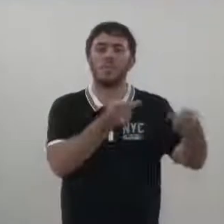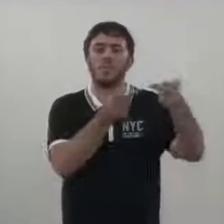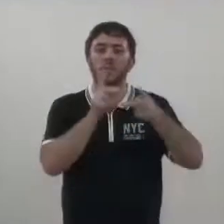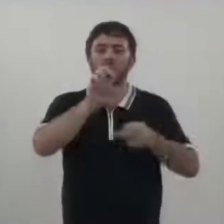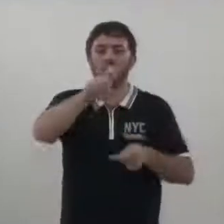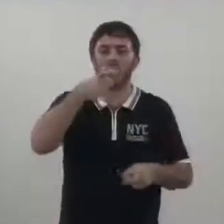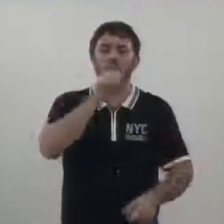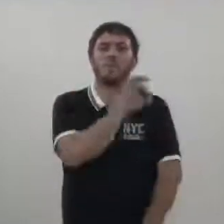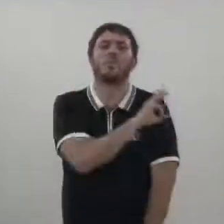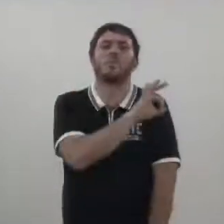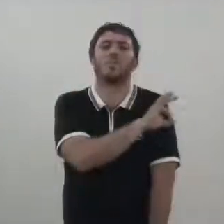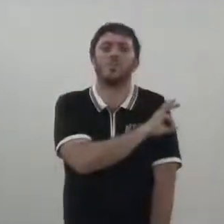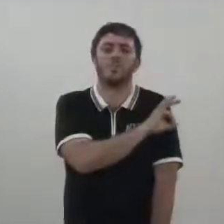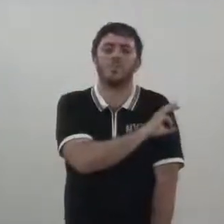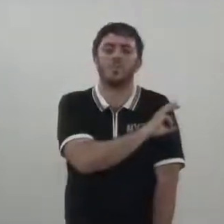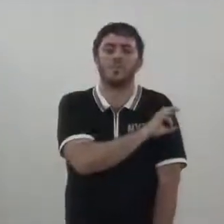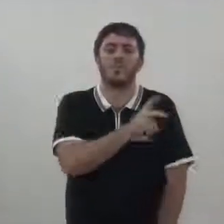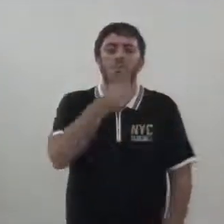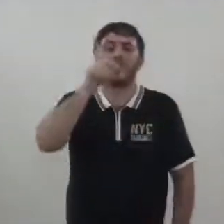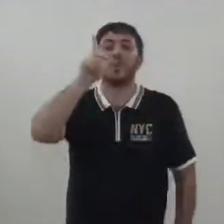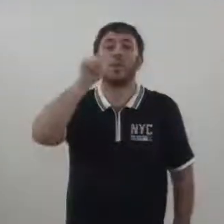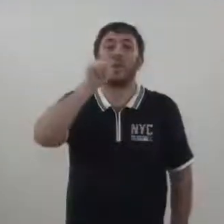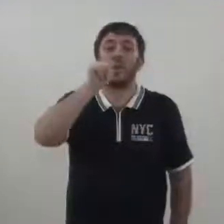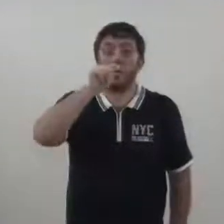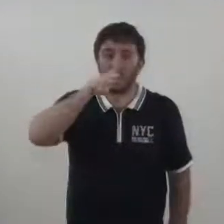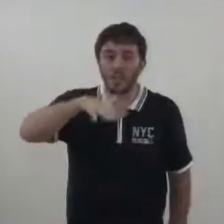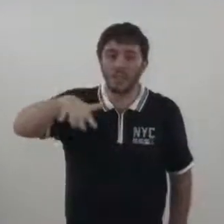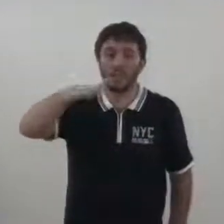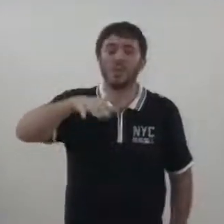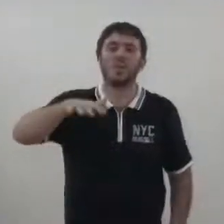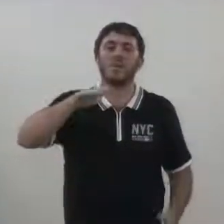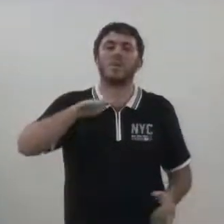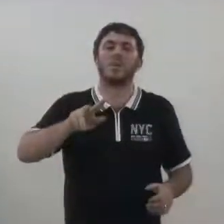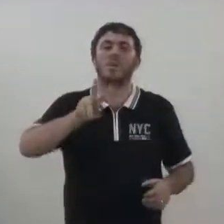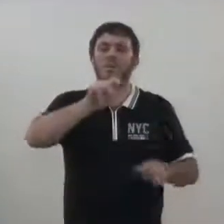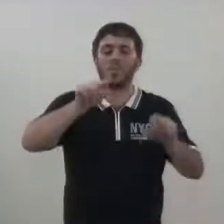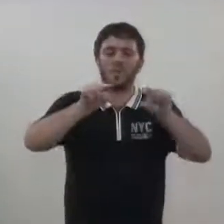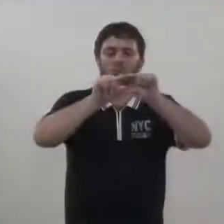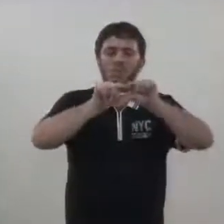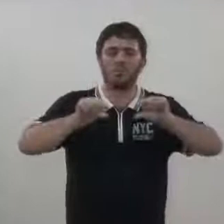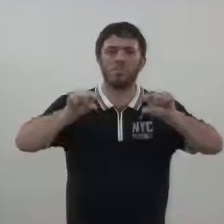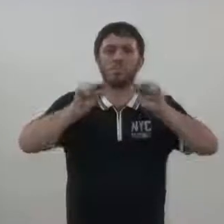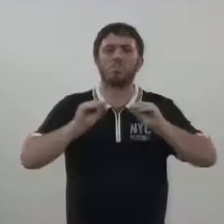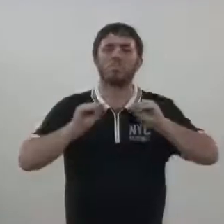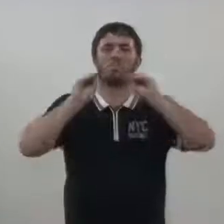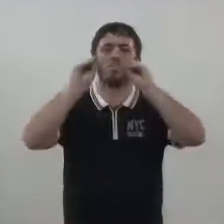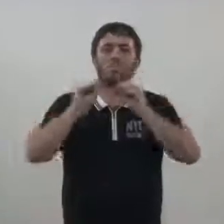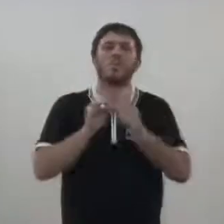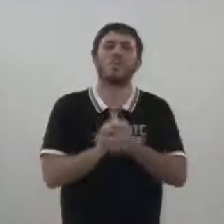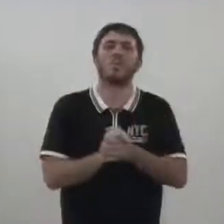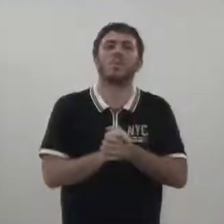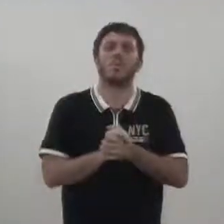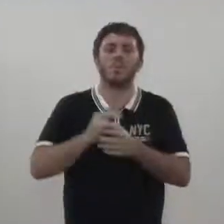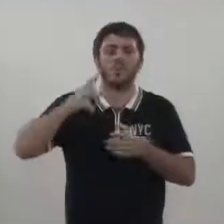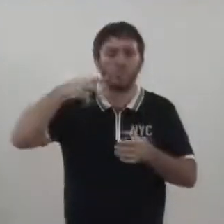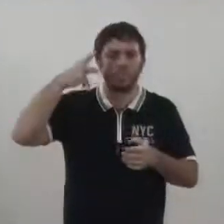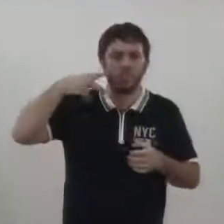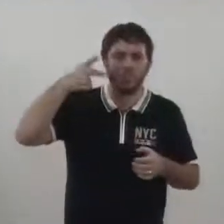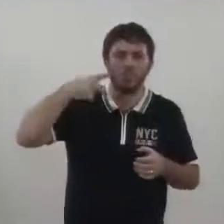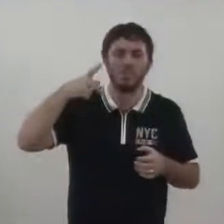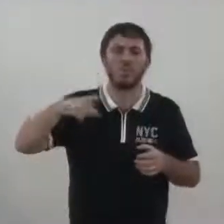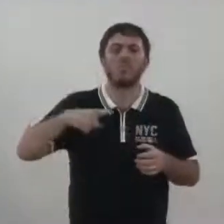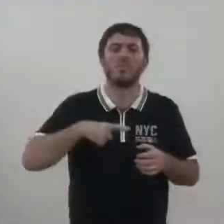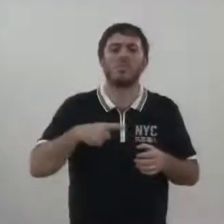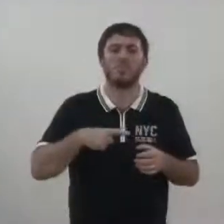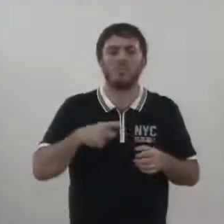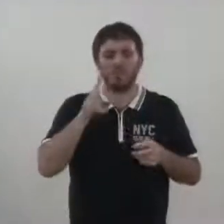Gasparino para falar um pouco sobre água e nós passaremos o link para que os vereadores possam acompanhar, que eles quiserem,